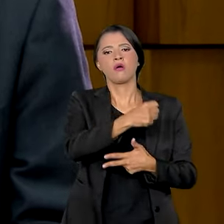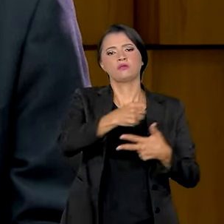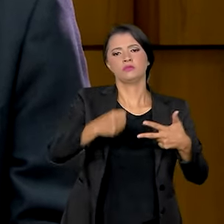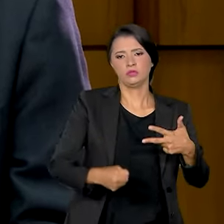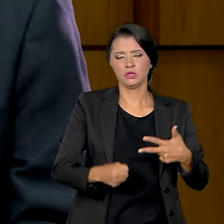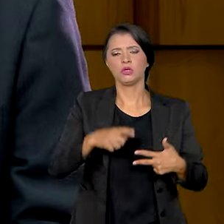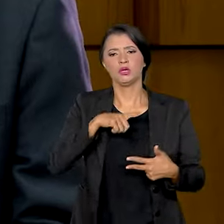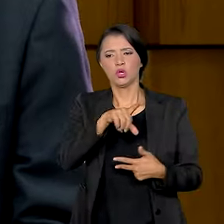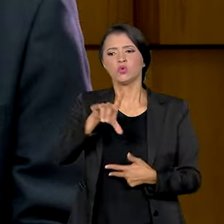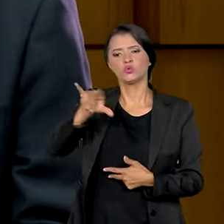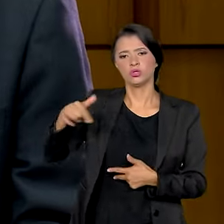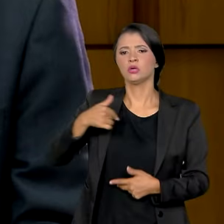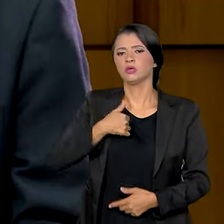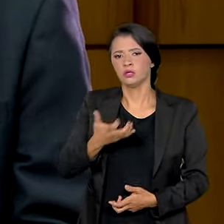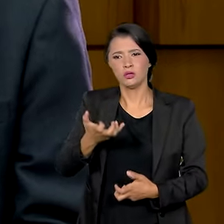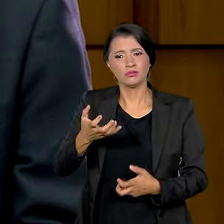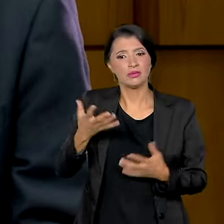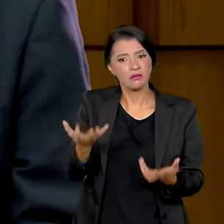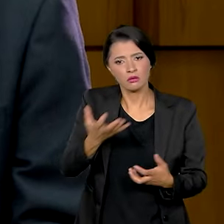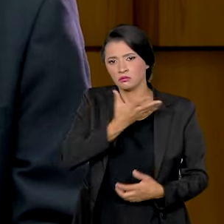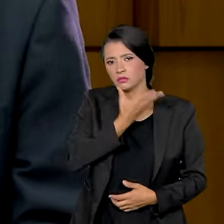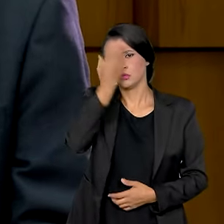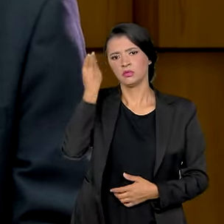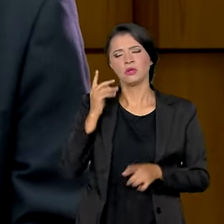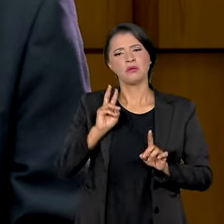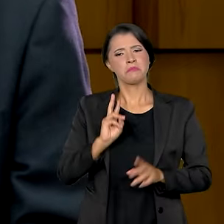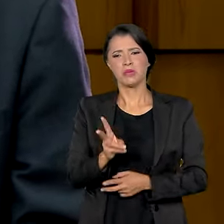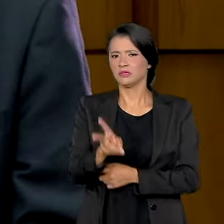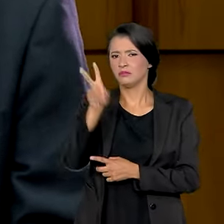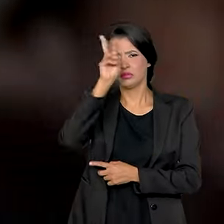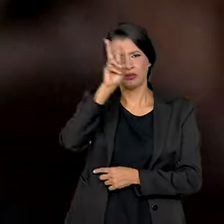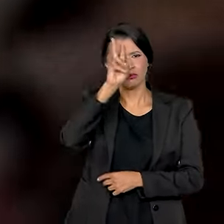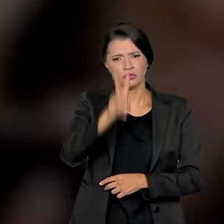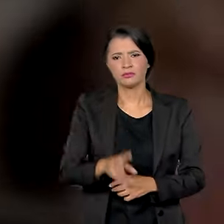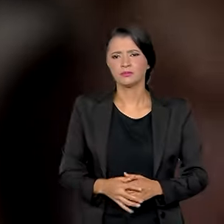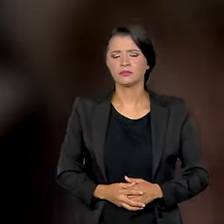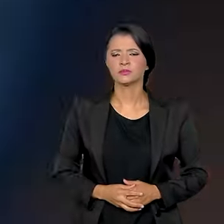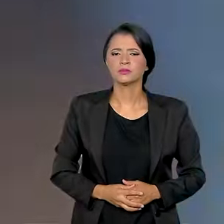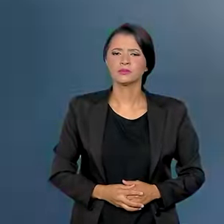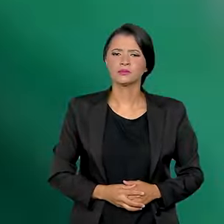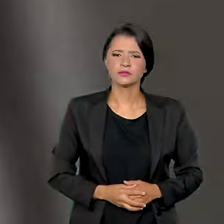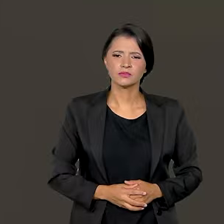poderes, uma data que eu gostaria muito de esquecer, mas que lembro todo dia.